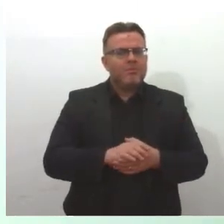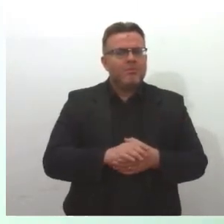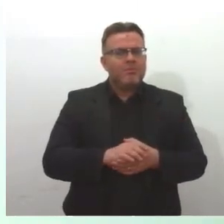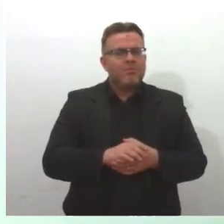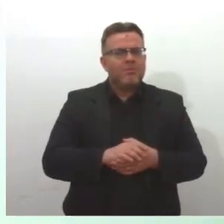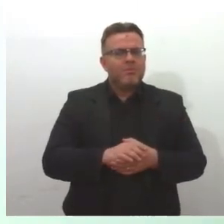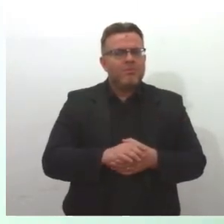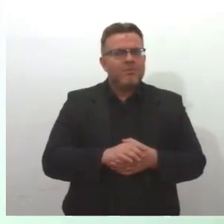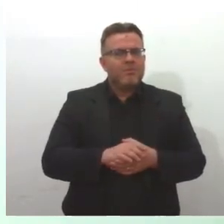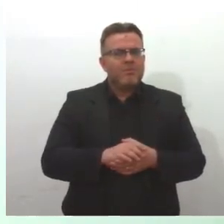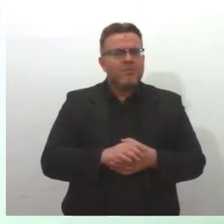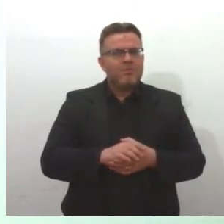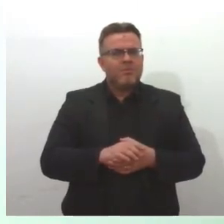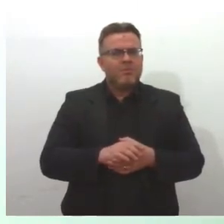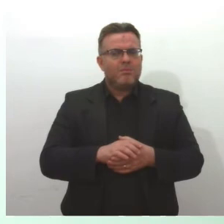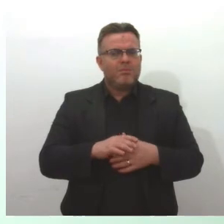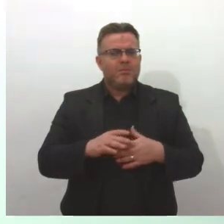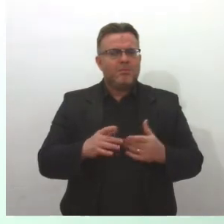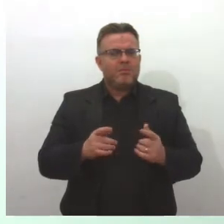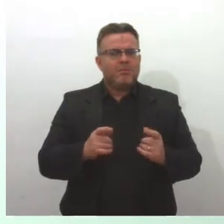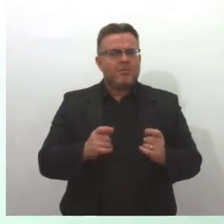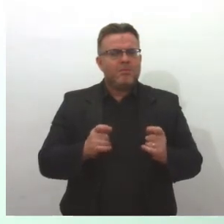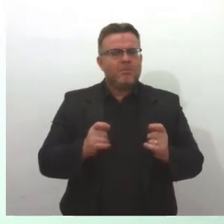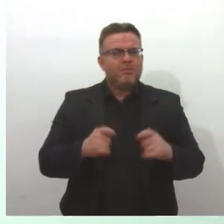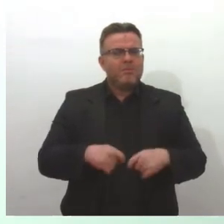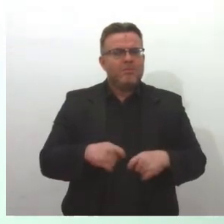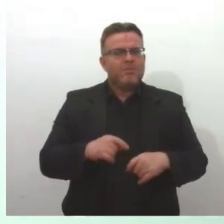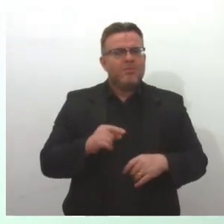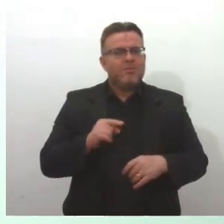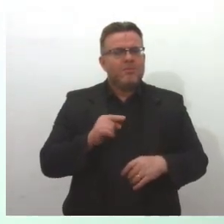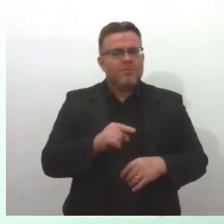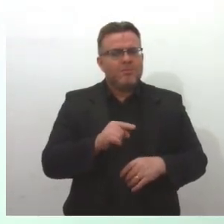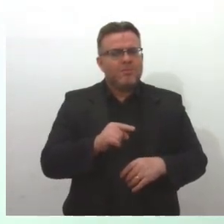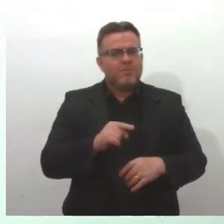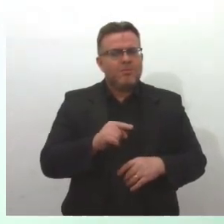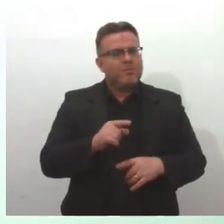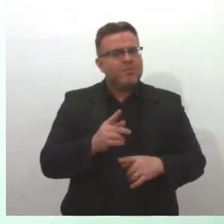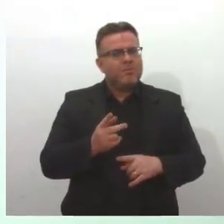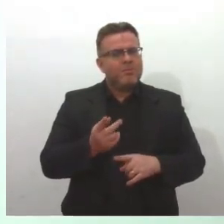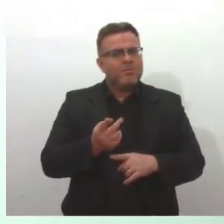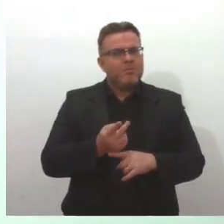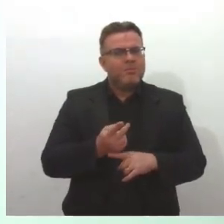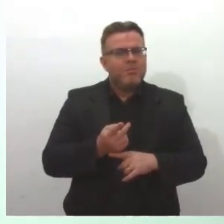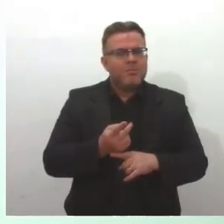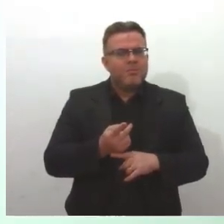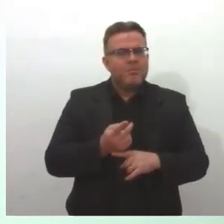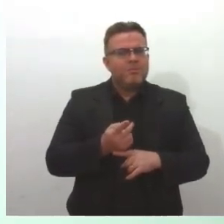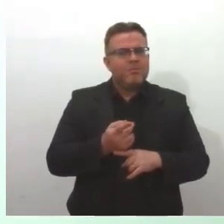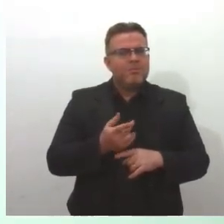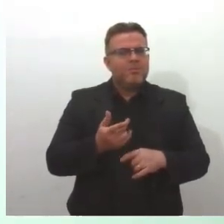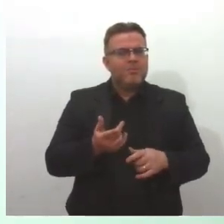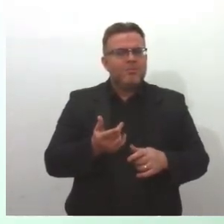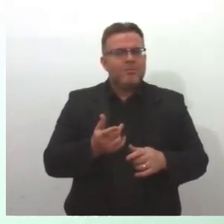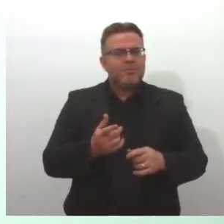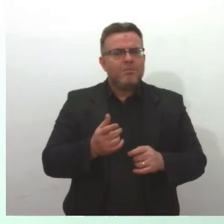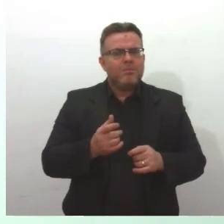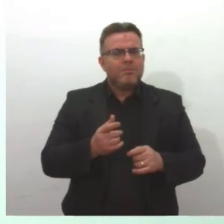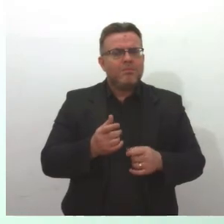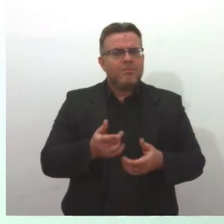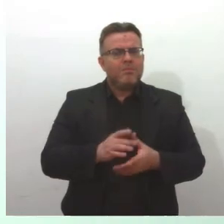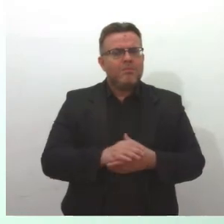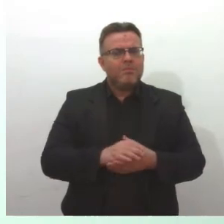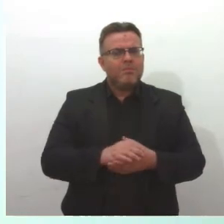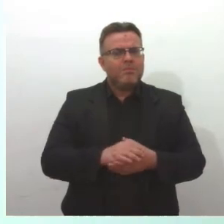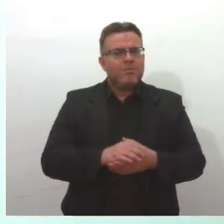Aracaju nos próximos dias, para que essa procura pelo documento do cidadão, que reside na região metropolitana, seja